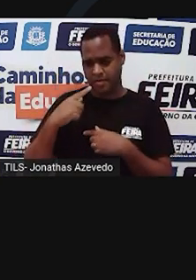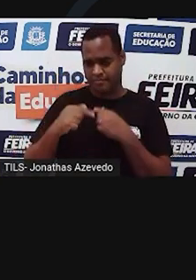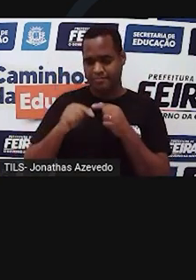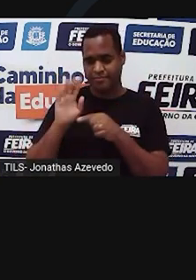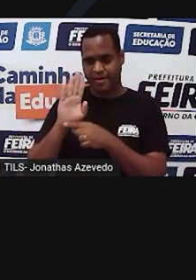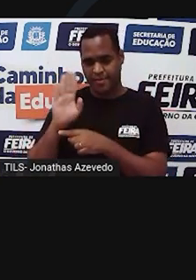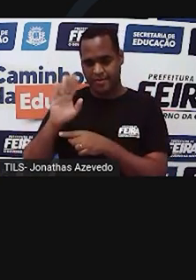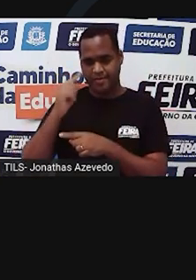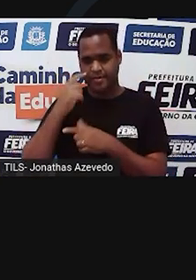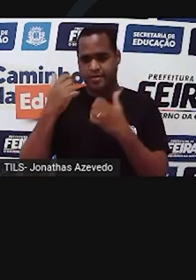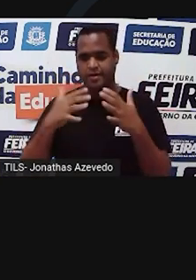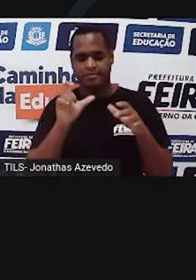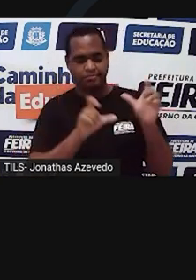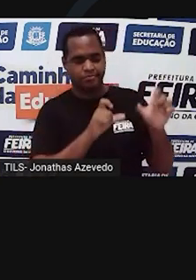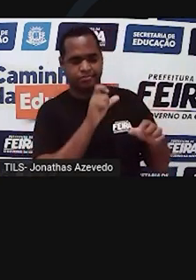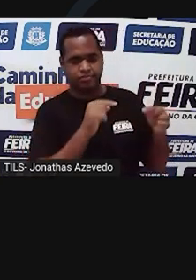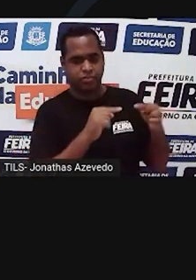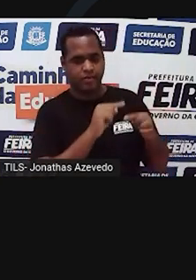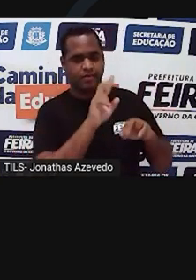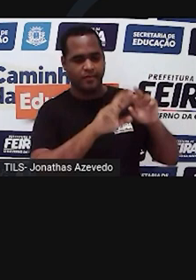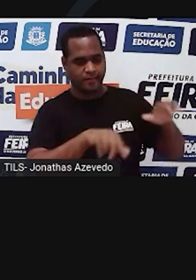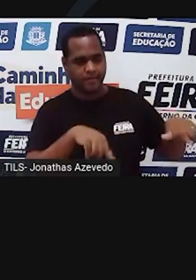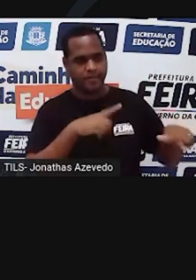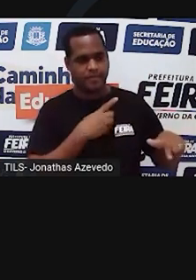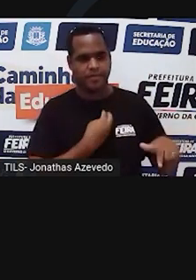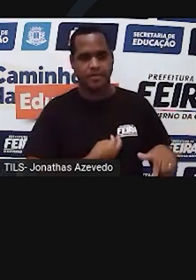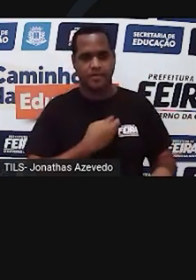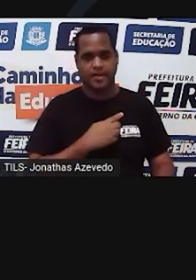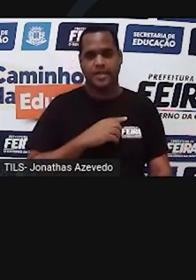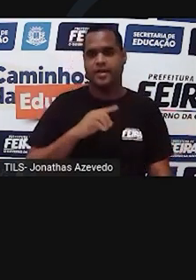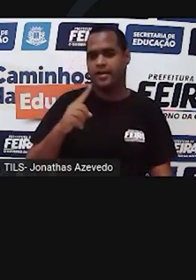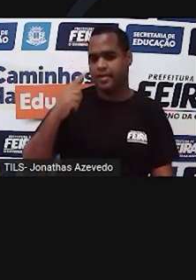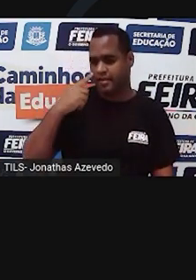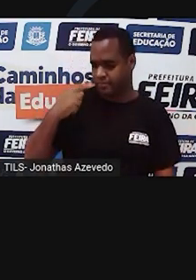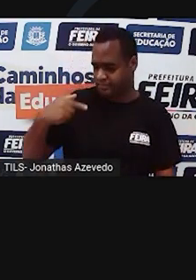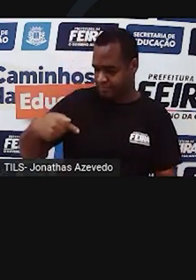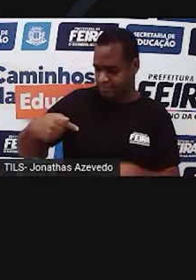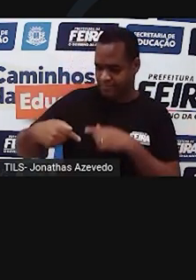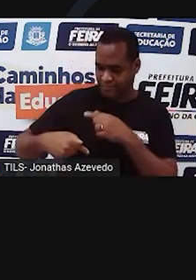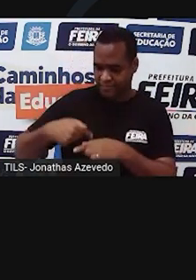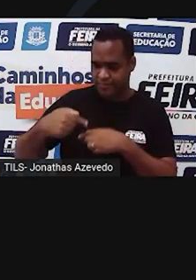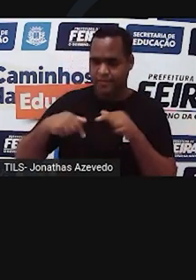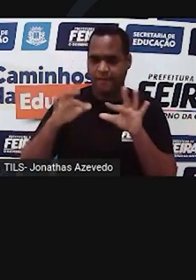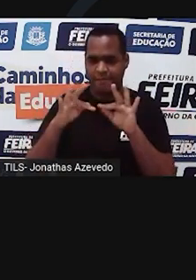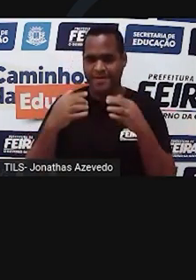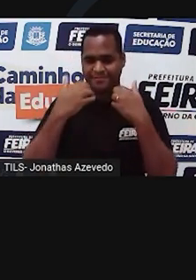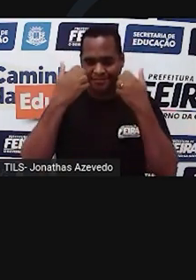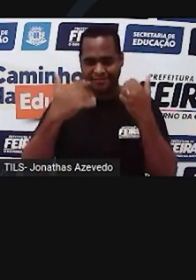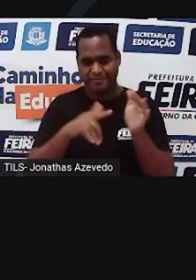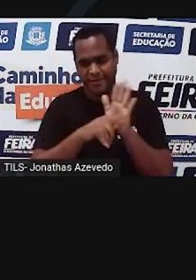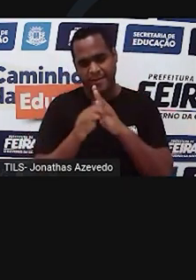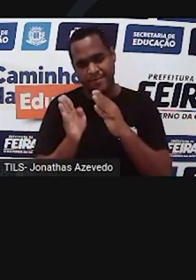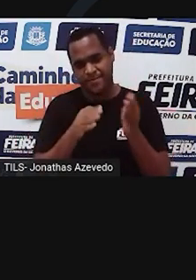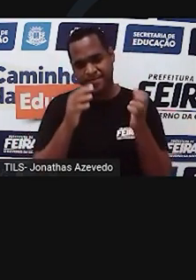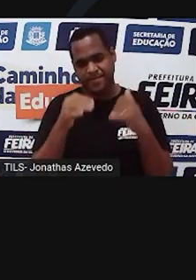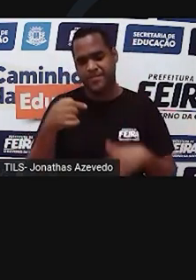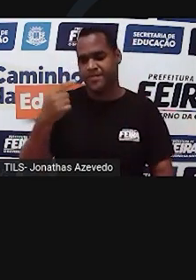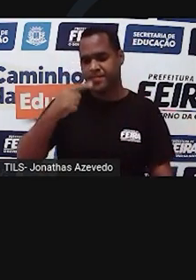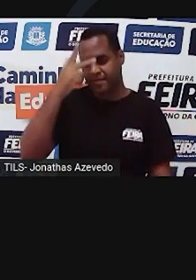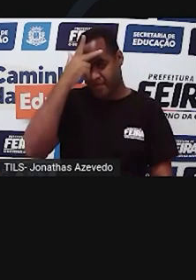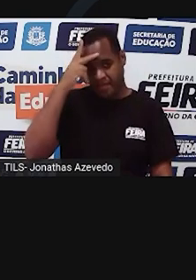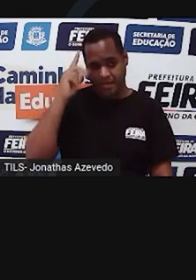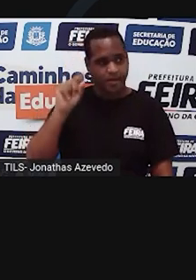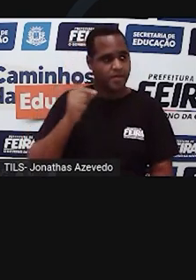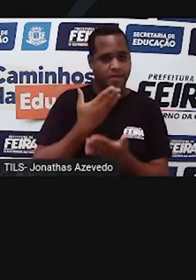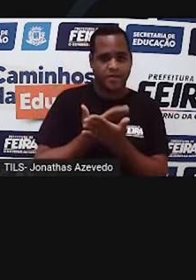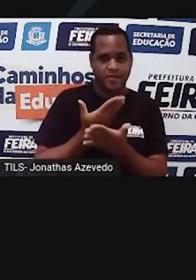estuda as características dos indivíduos e a hereditariedade, que já vimos em outro vídeo. A primeira pessoa a estudar esse